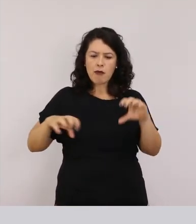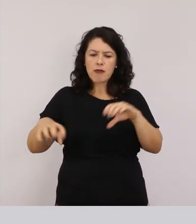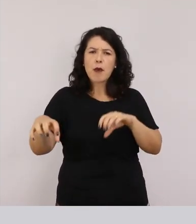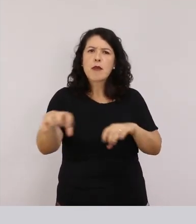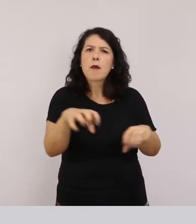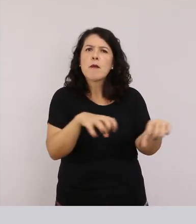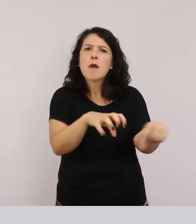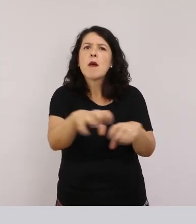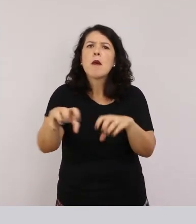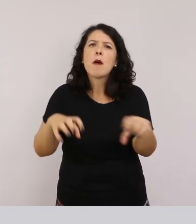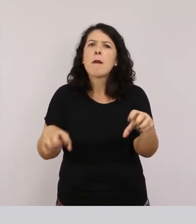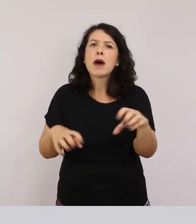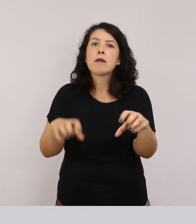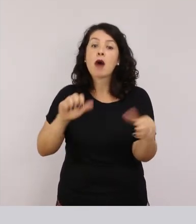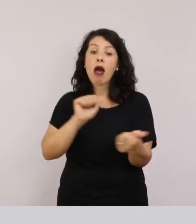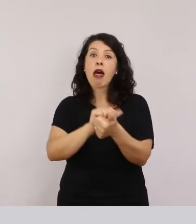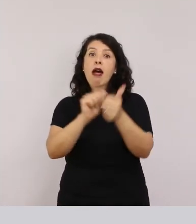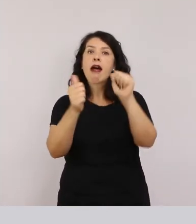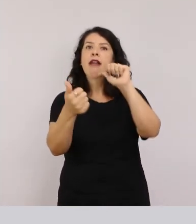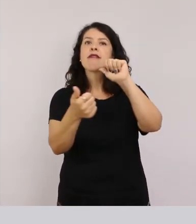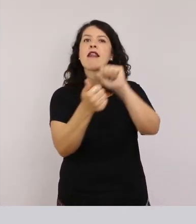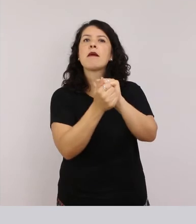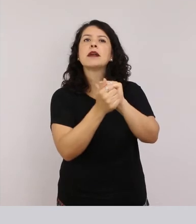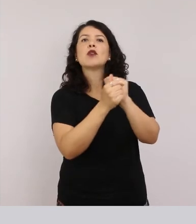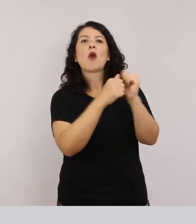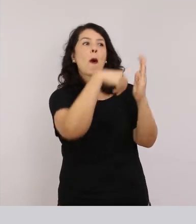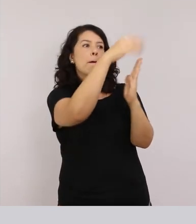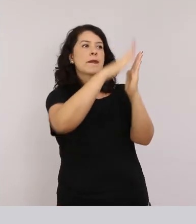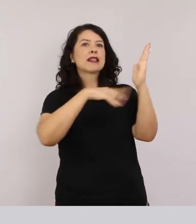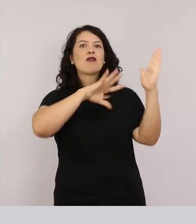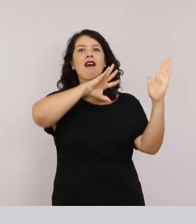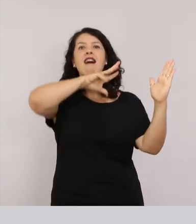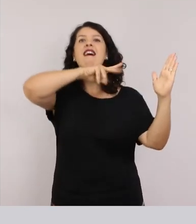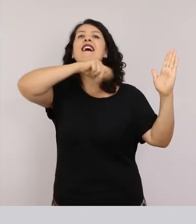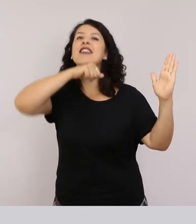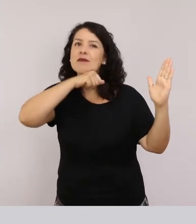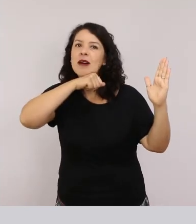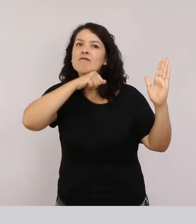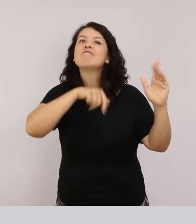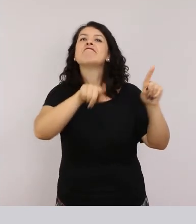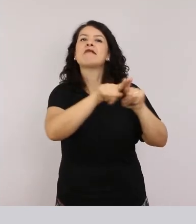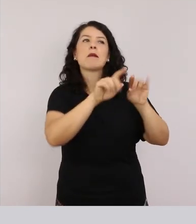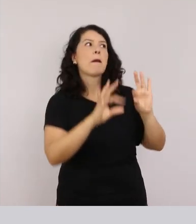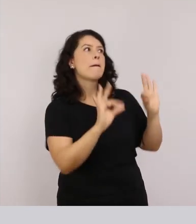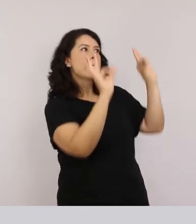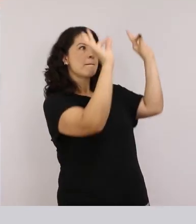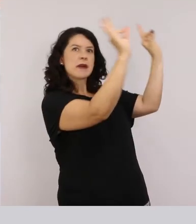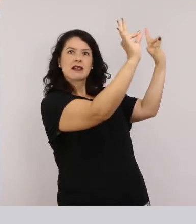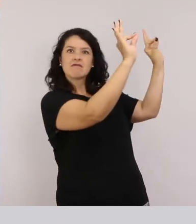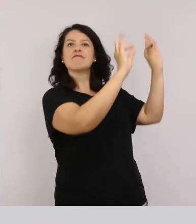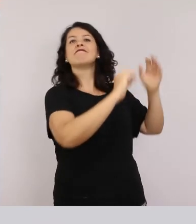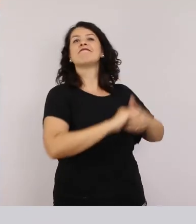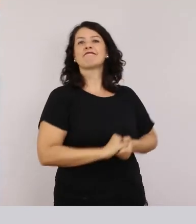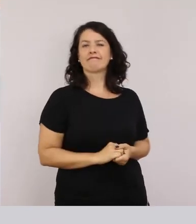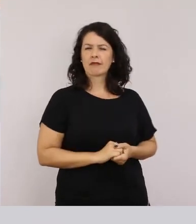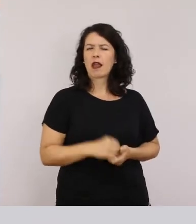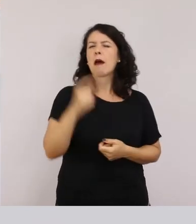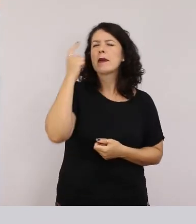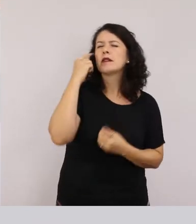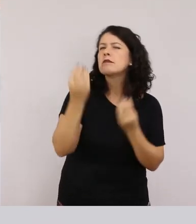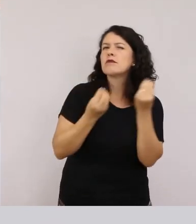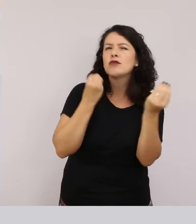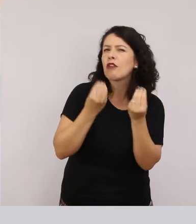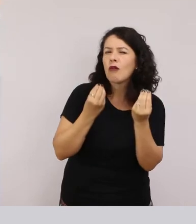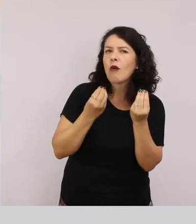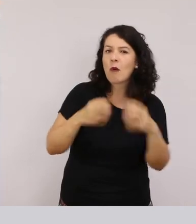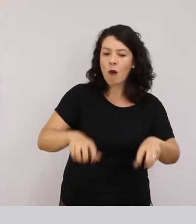as pessoas, para dormir E transformou numa pintura de onça, pendurando também na parede Já imaginou um